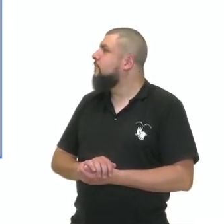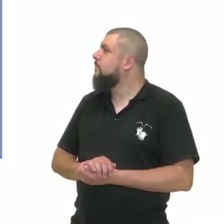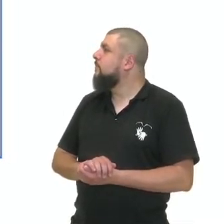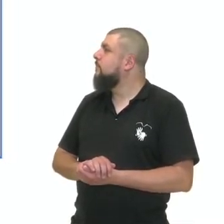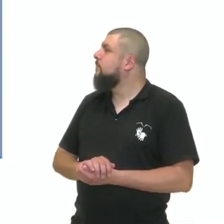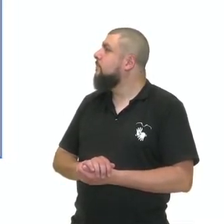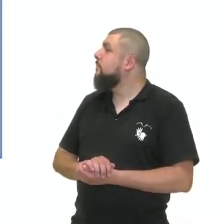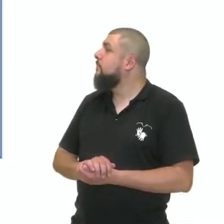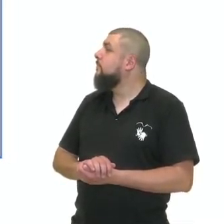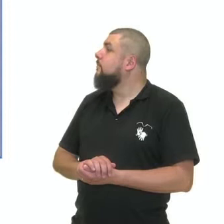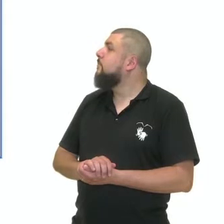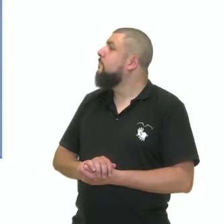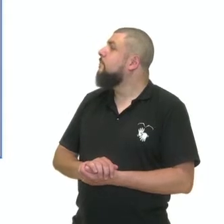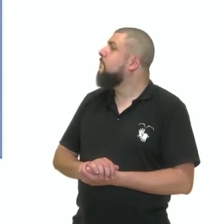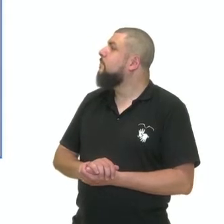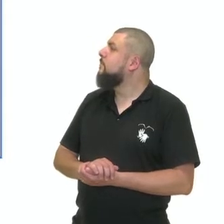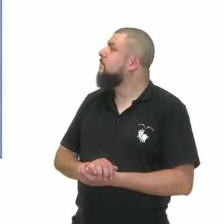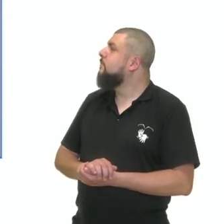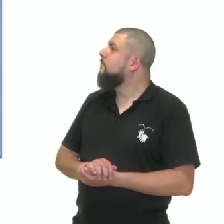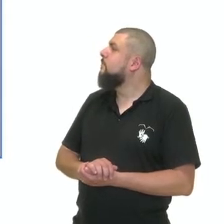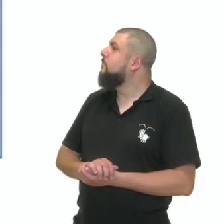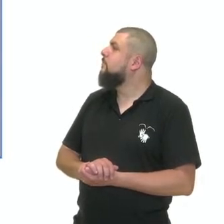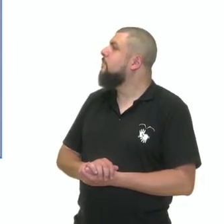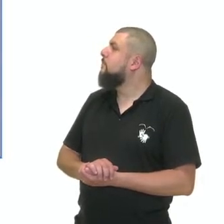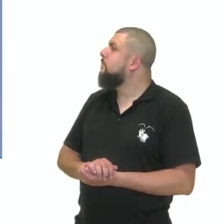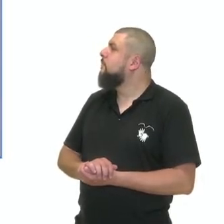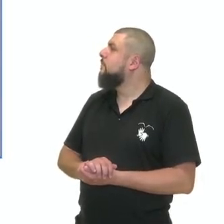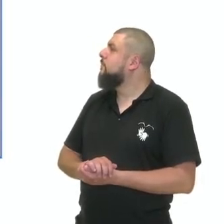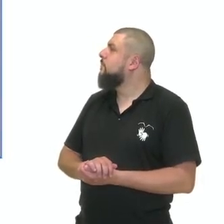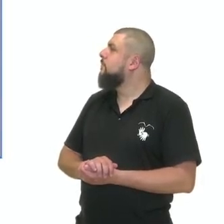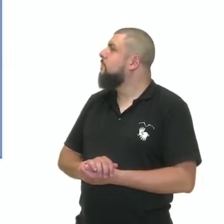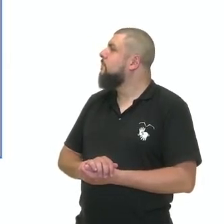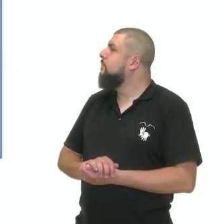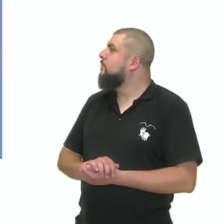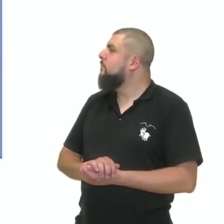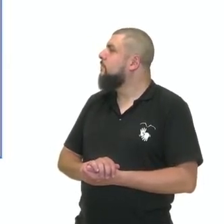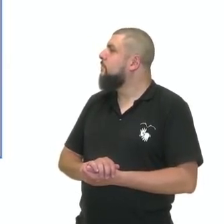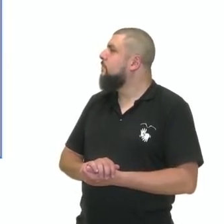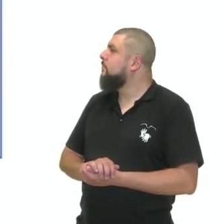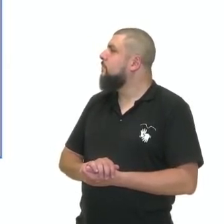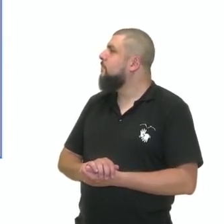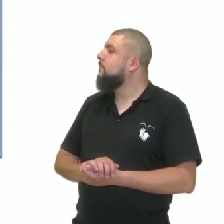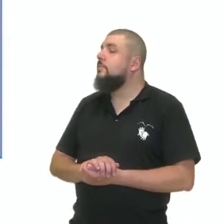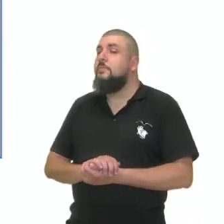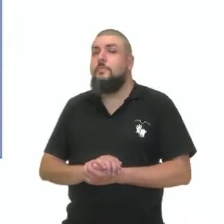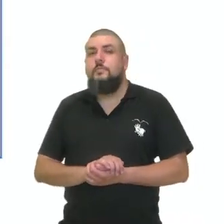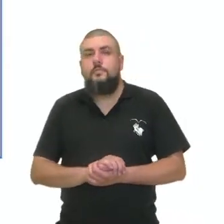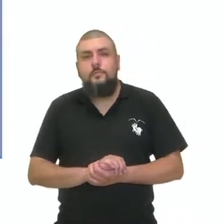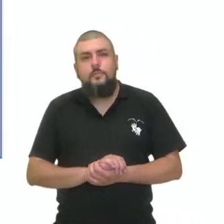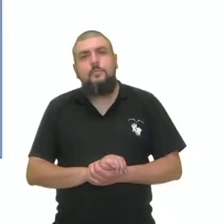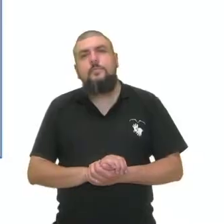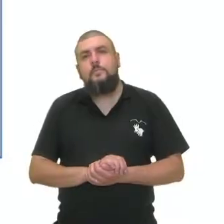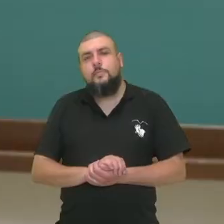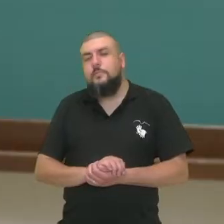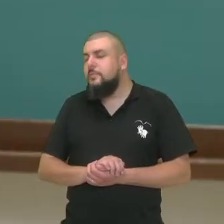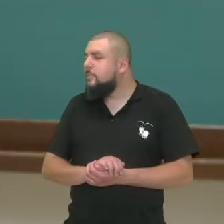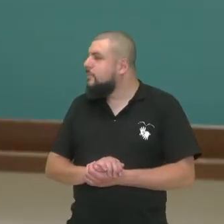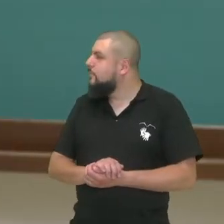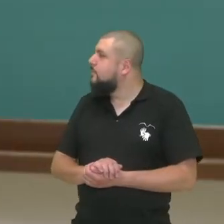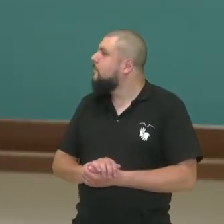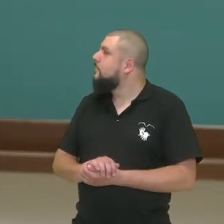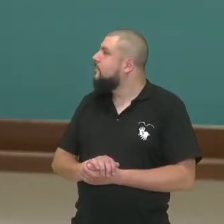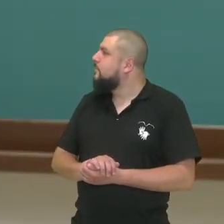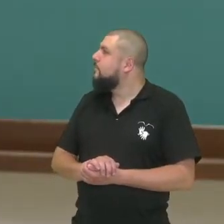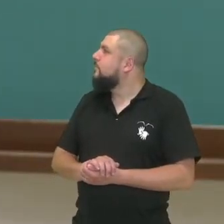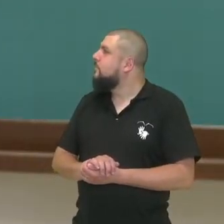racionalistas, a fonte primeira do conhecimento é a razão, o pensamento. Como filósofos e empiristas de